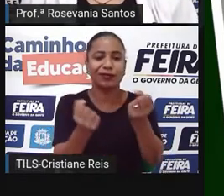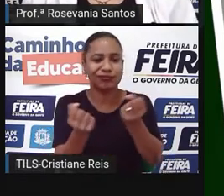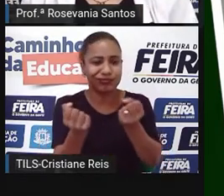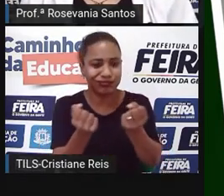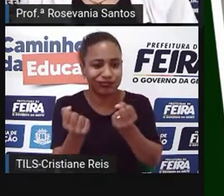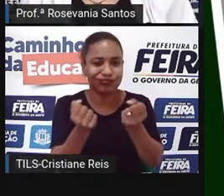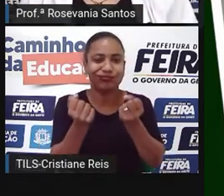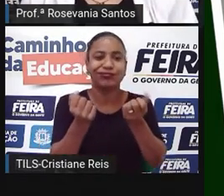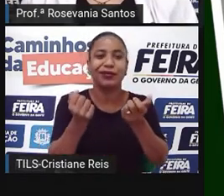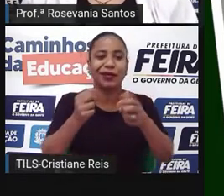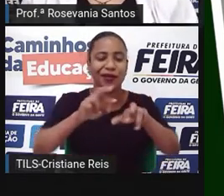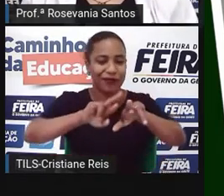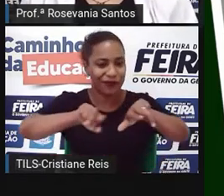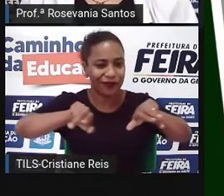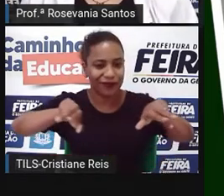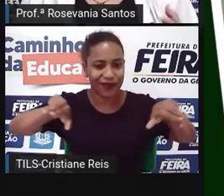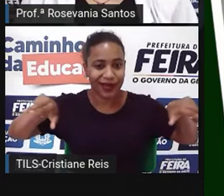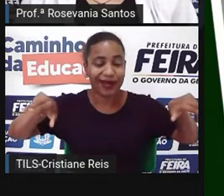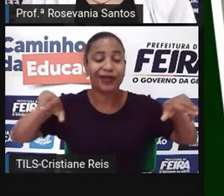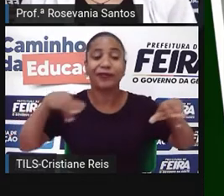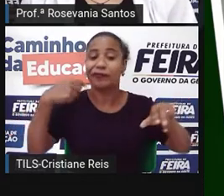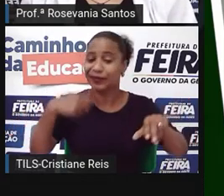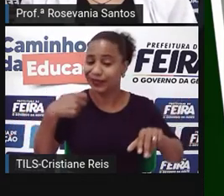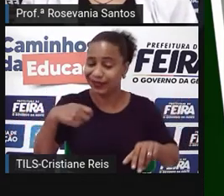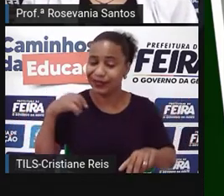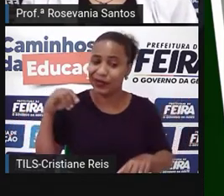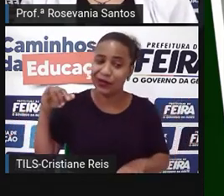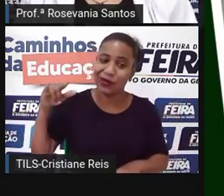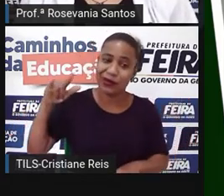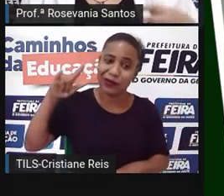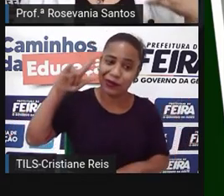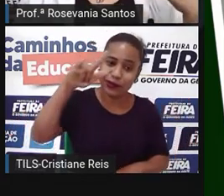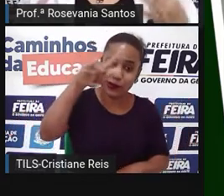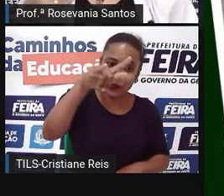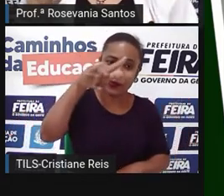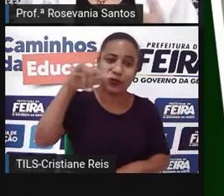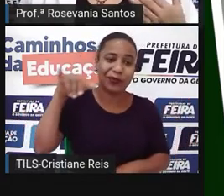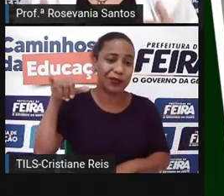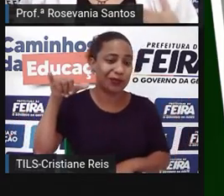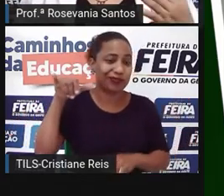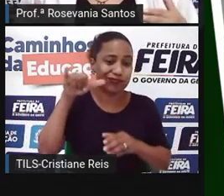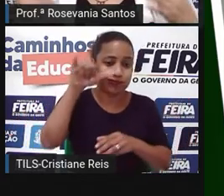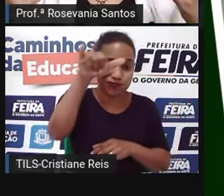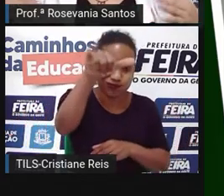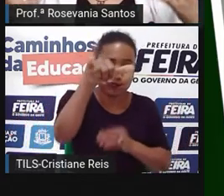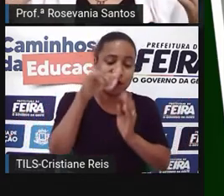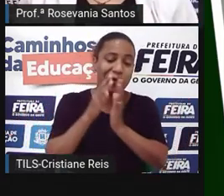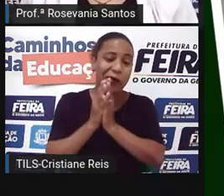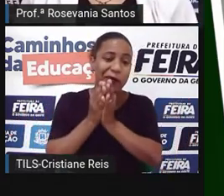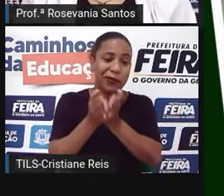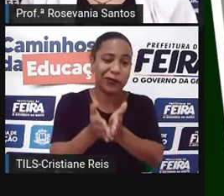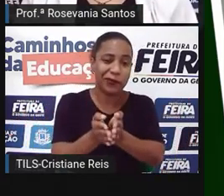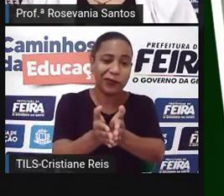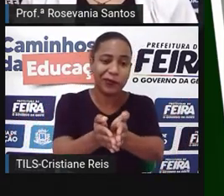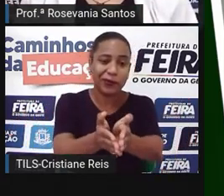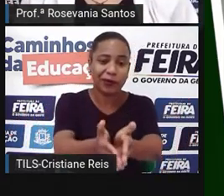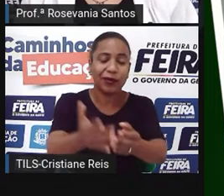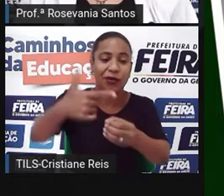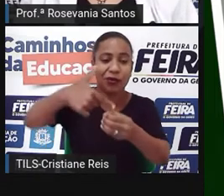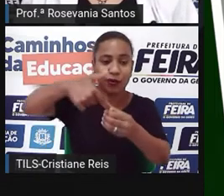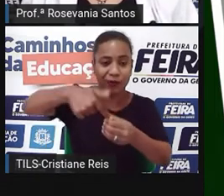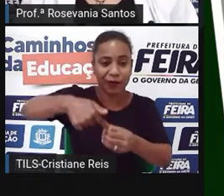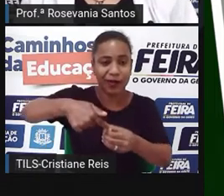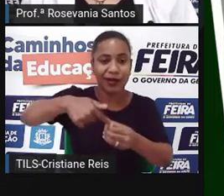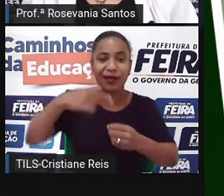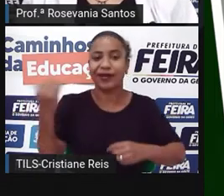utilizam mesmo o combustível derivado do petróleo. E a gente sabe que ele hoje manda realmente no mundo.